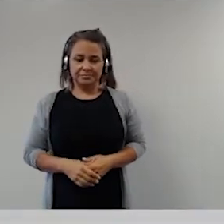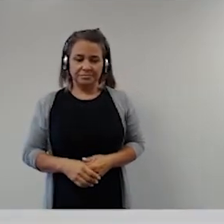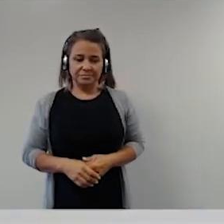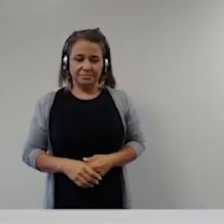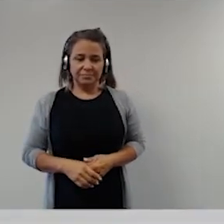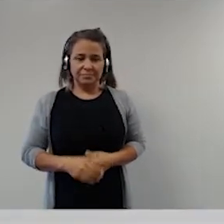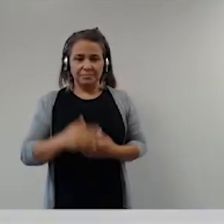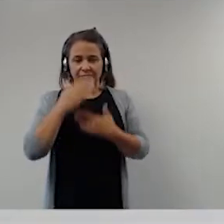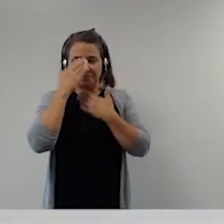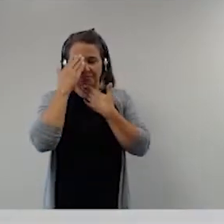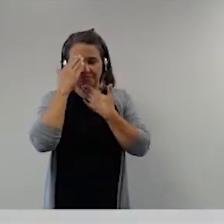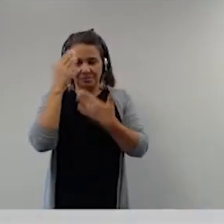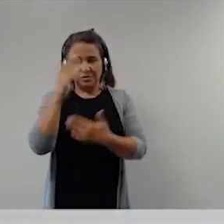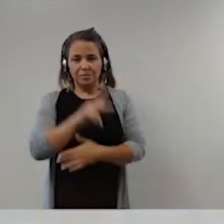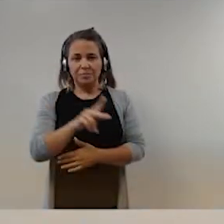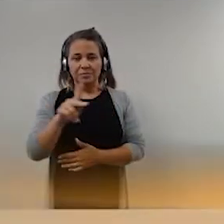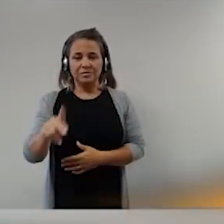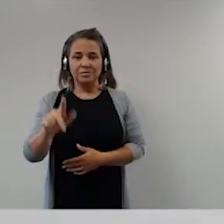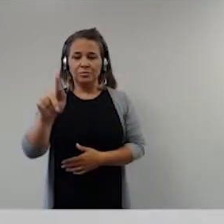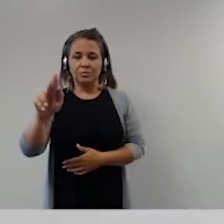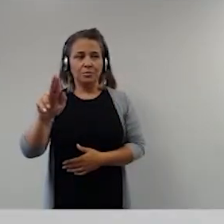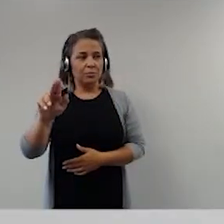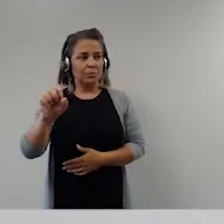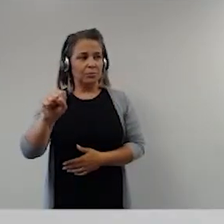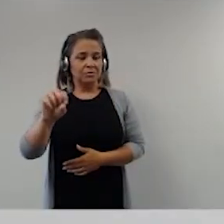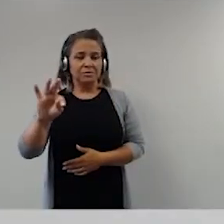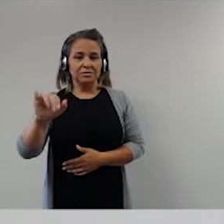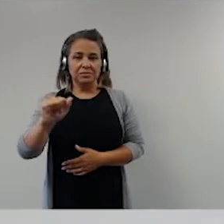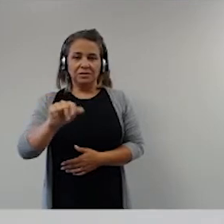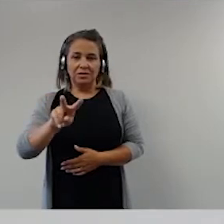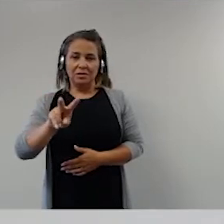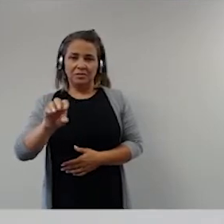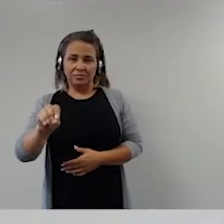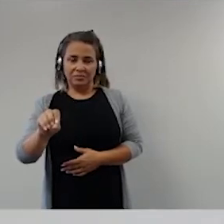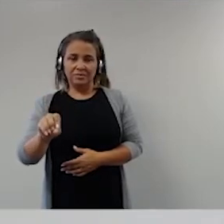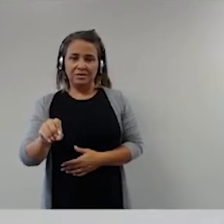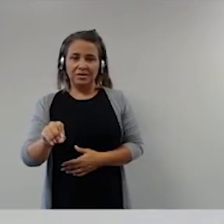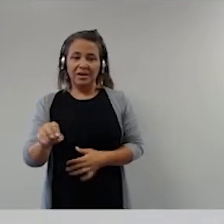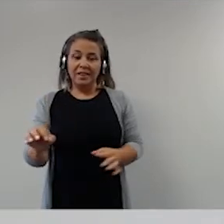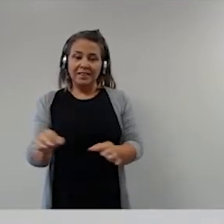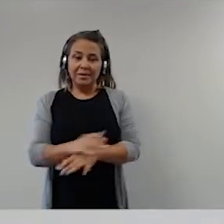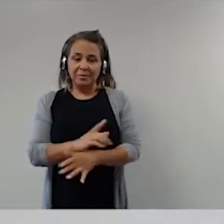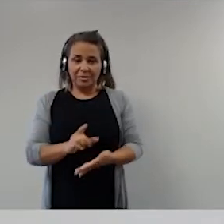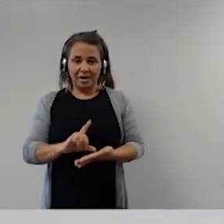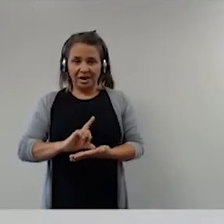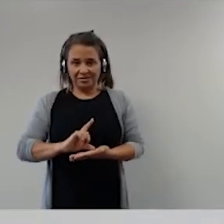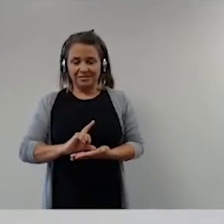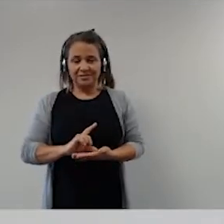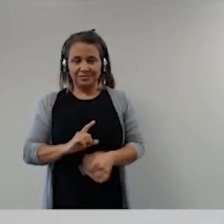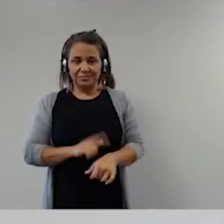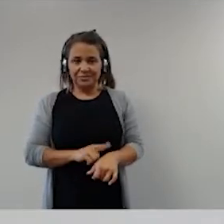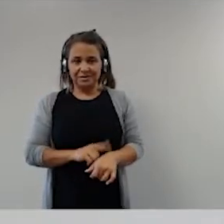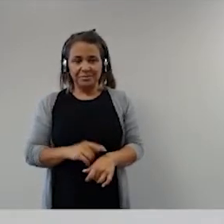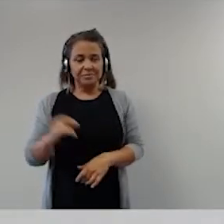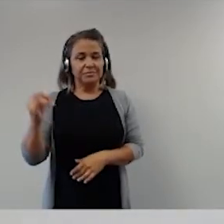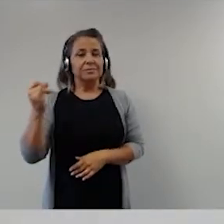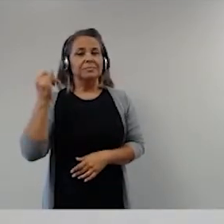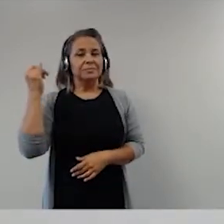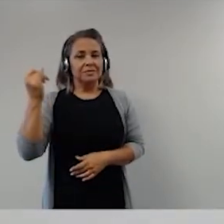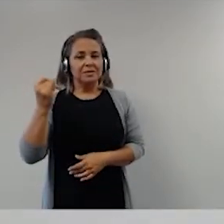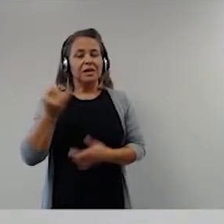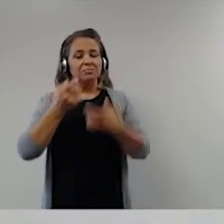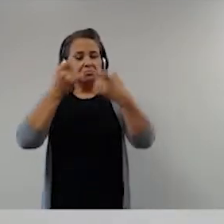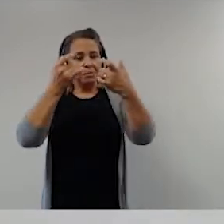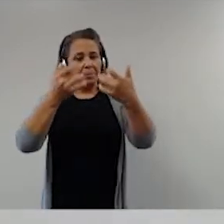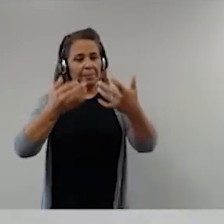Muito obrigada, professor Gustavo. O senhor, inclusive, terminou antes do tempo. Foi muito importante a sua